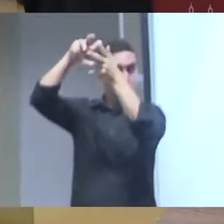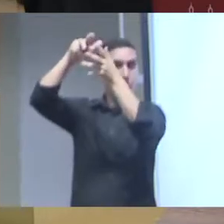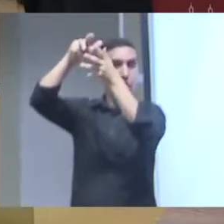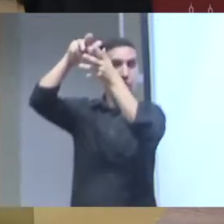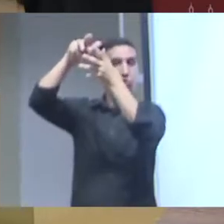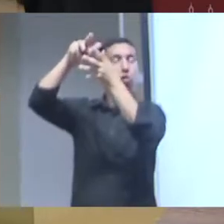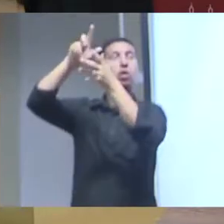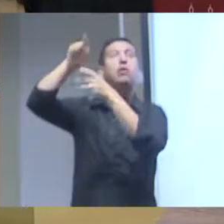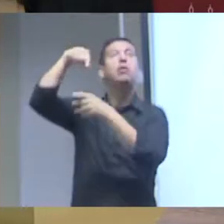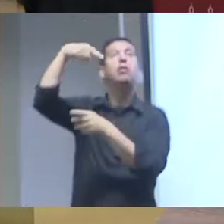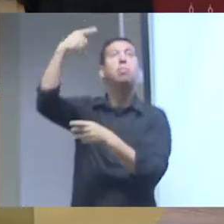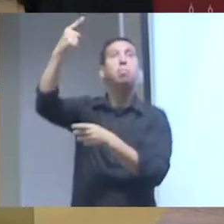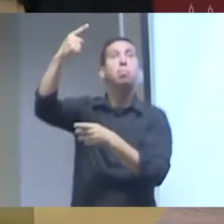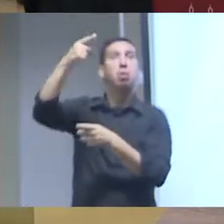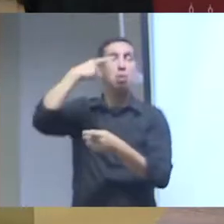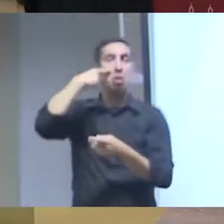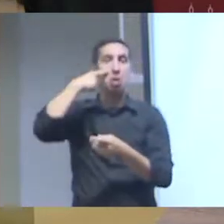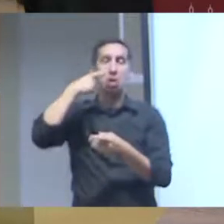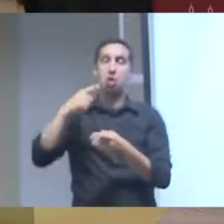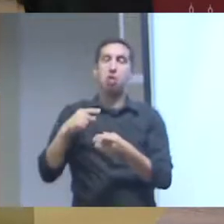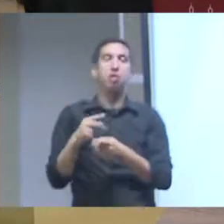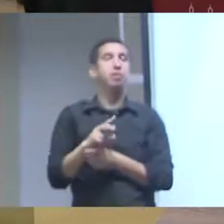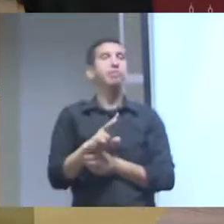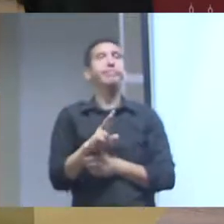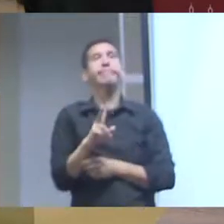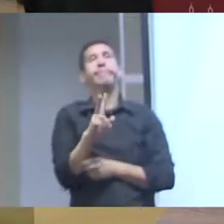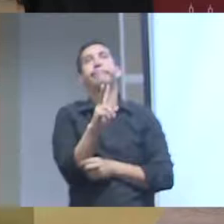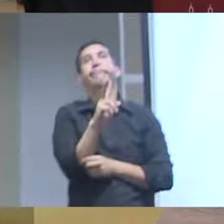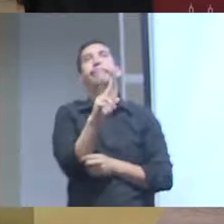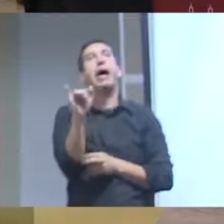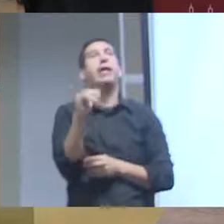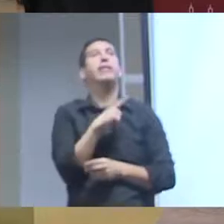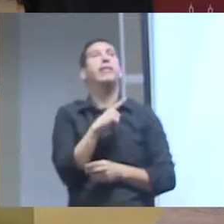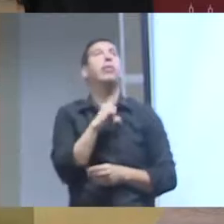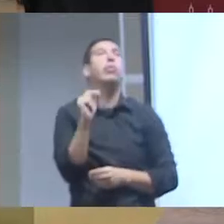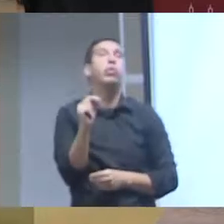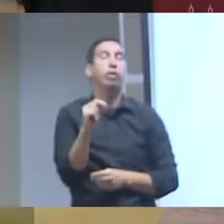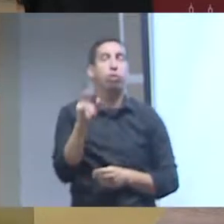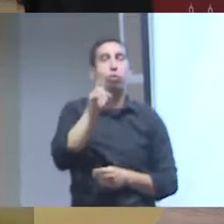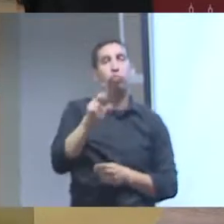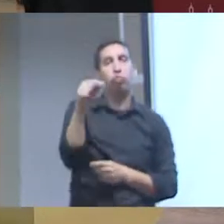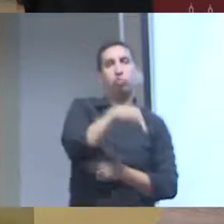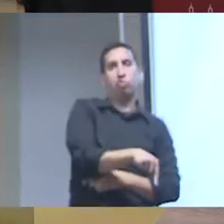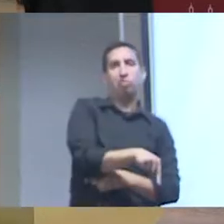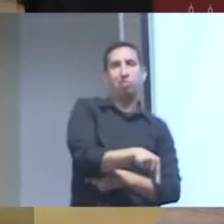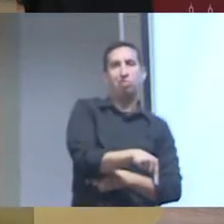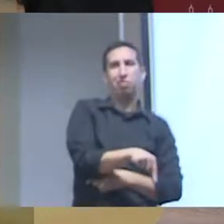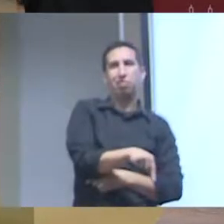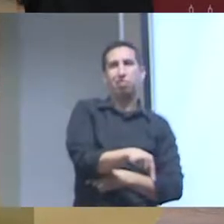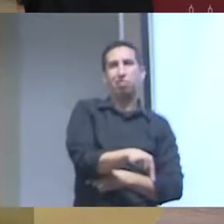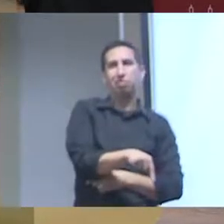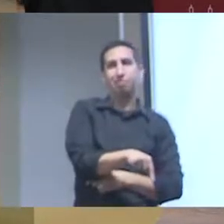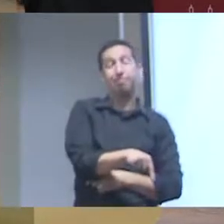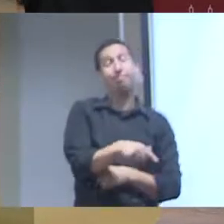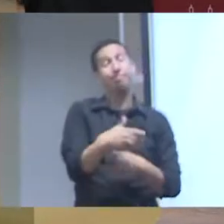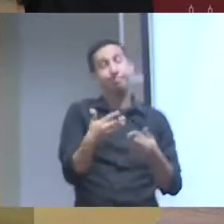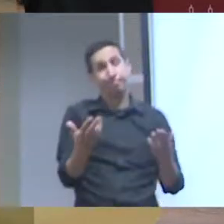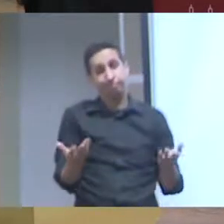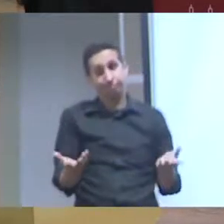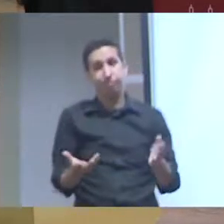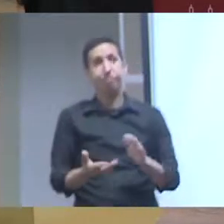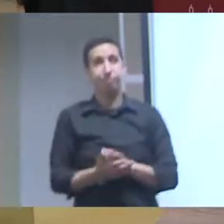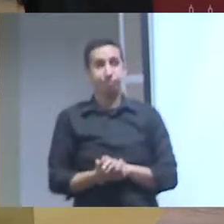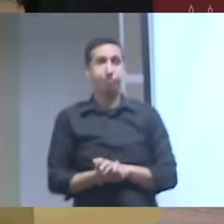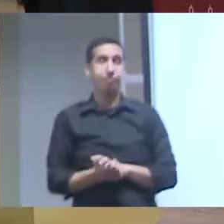internacionalizada no final assine o paper que vai gerar ser gerado a partir daquele negócio e que no final é o que vai contar